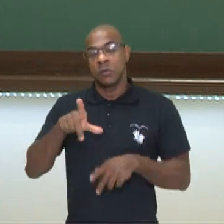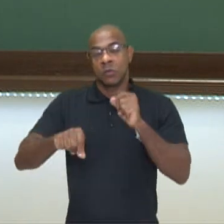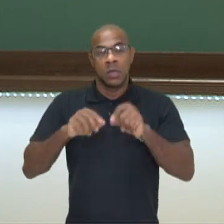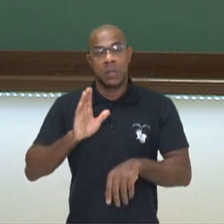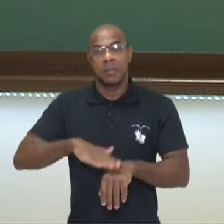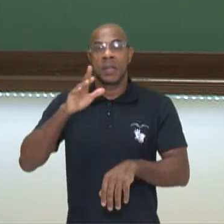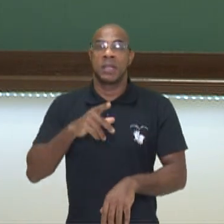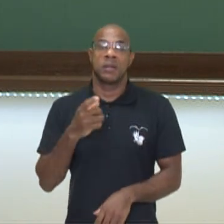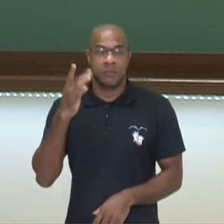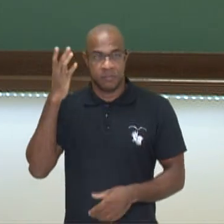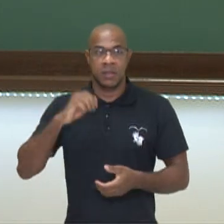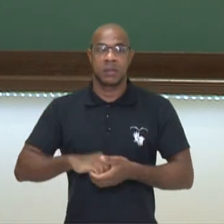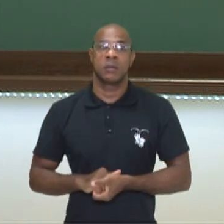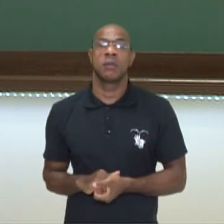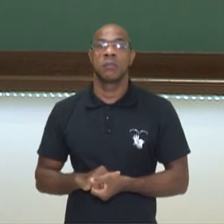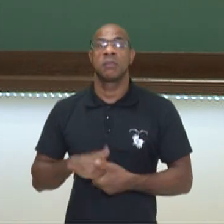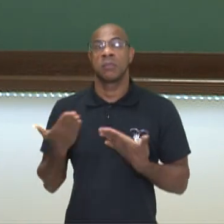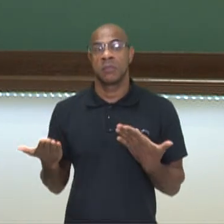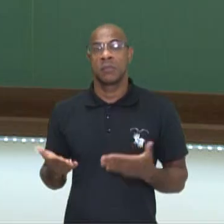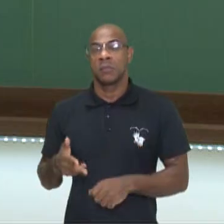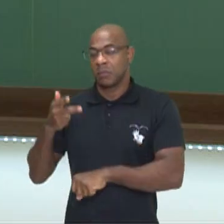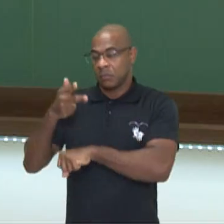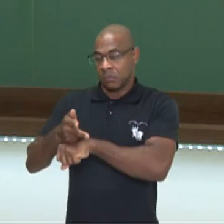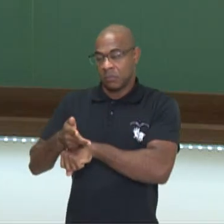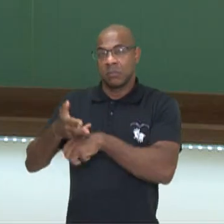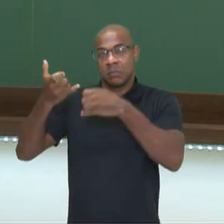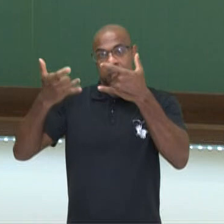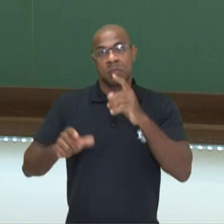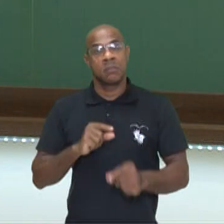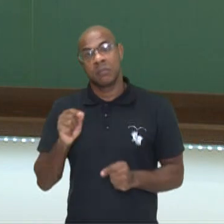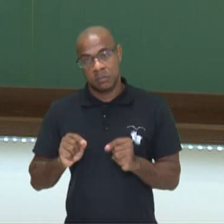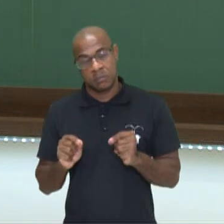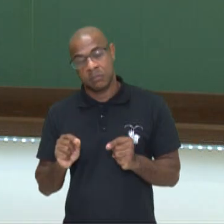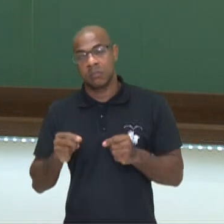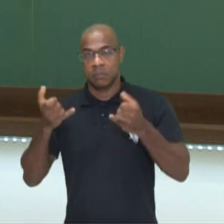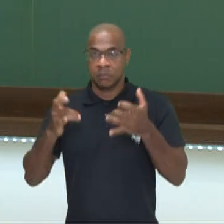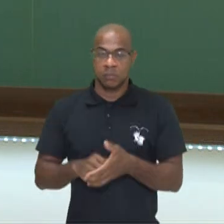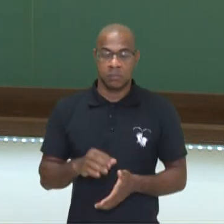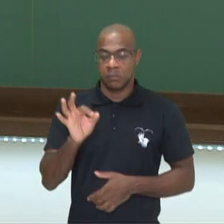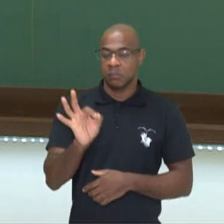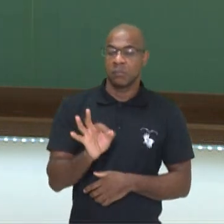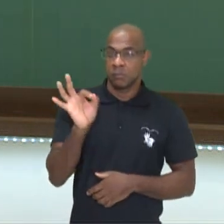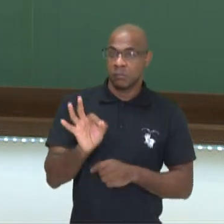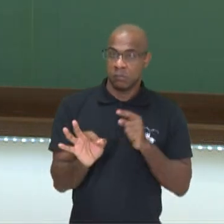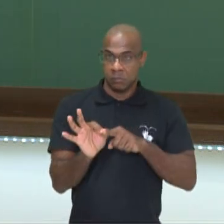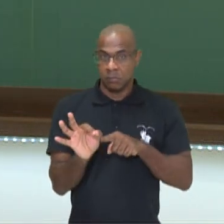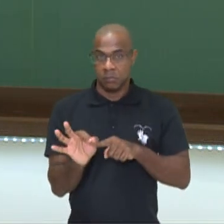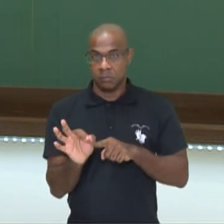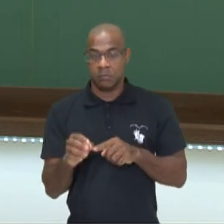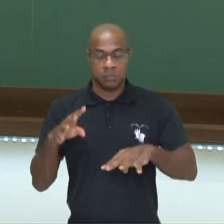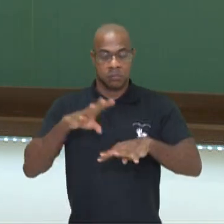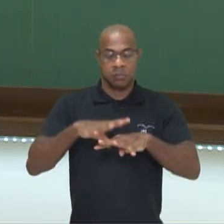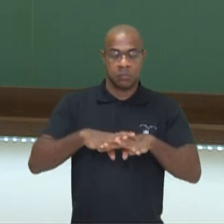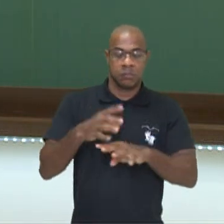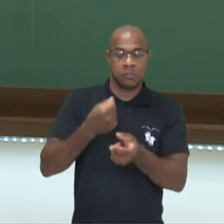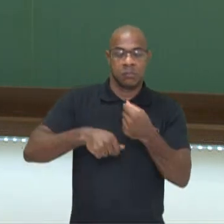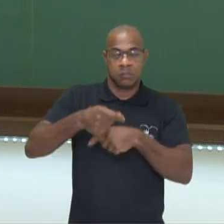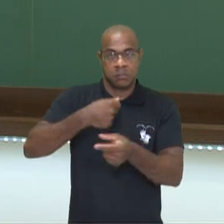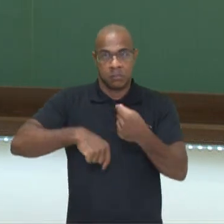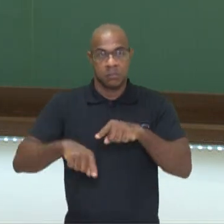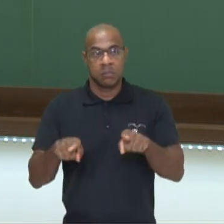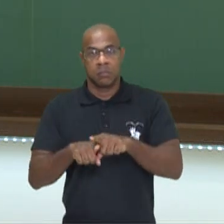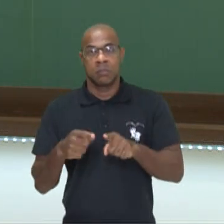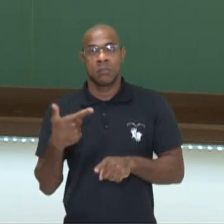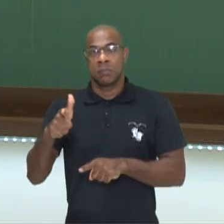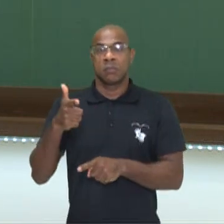fácil. Beleza? Então, neste vídeo, nós falamos sobre o quê? Nós falamos sobre porcentagem, matemática financeira e